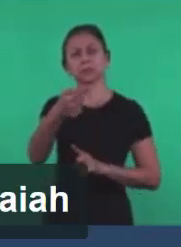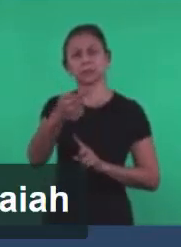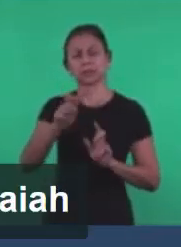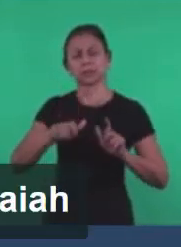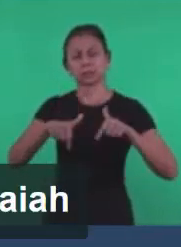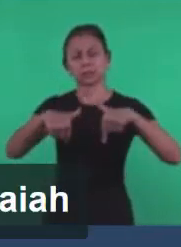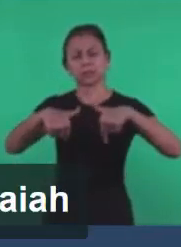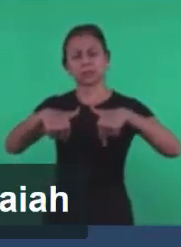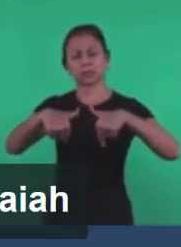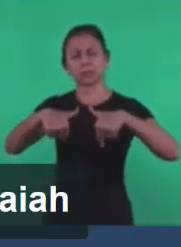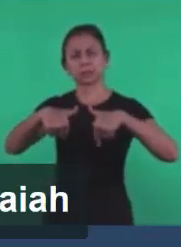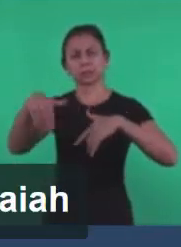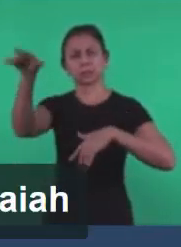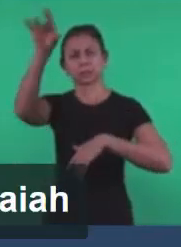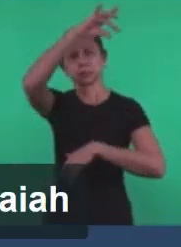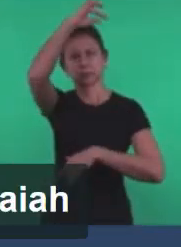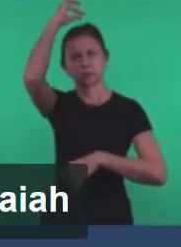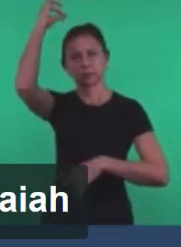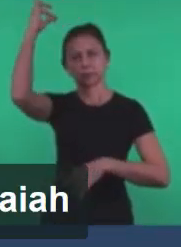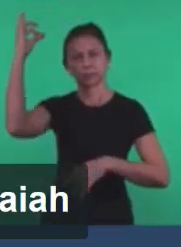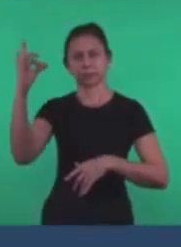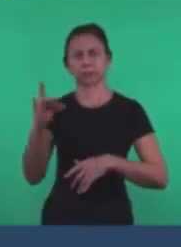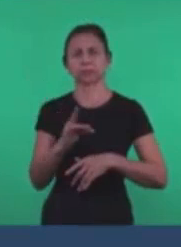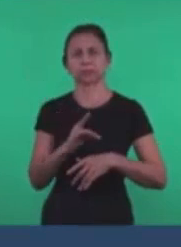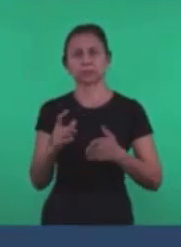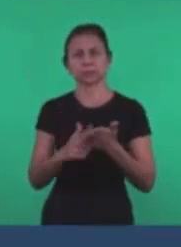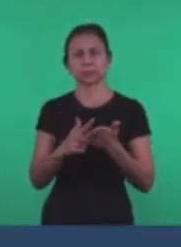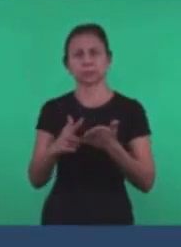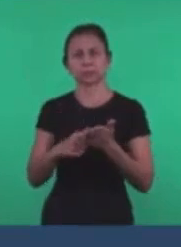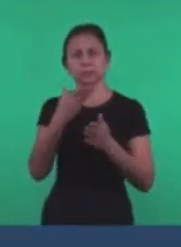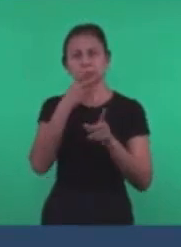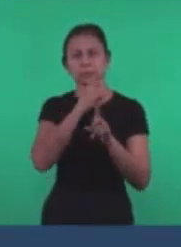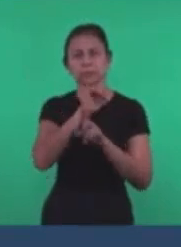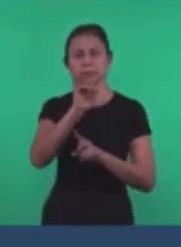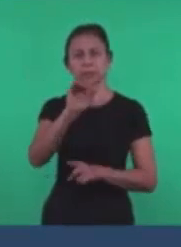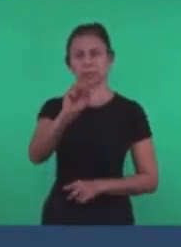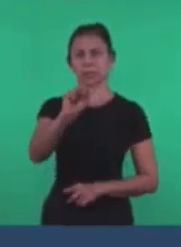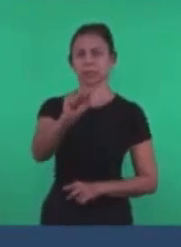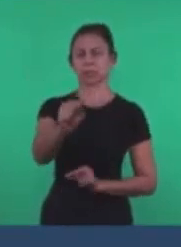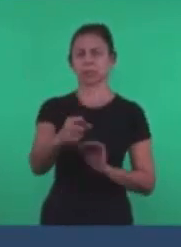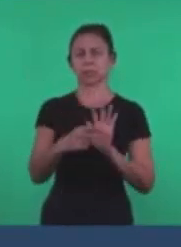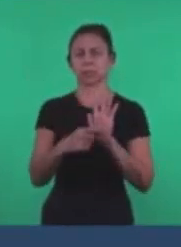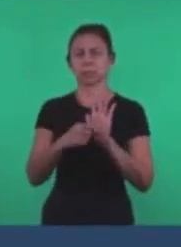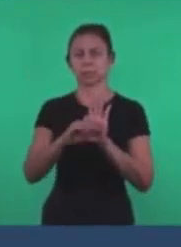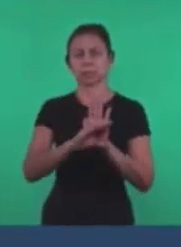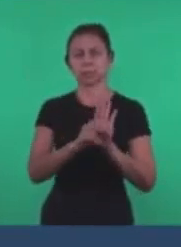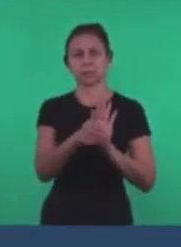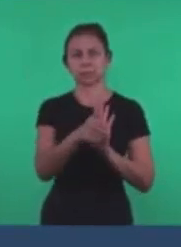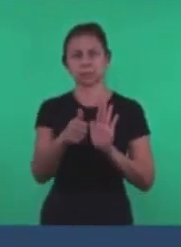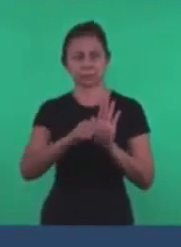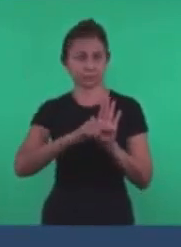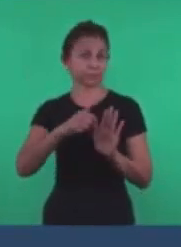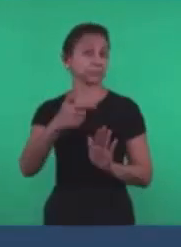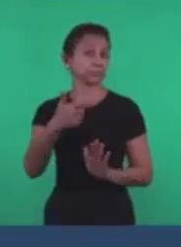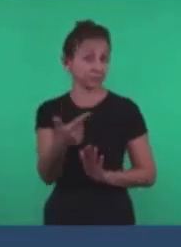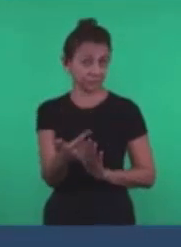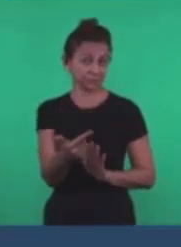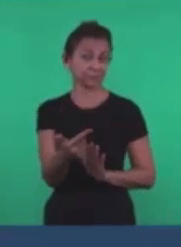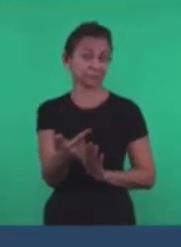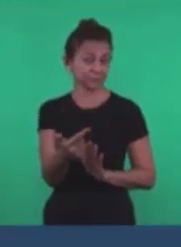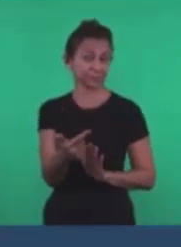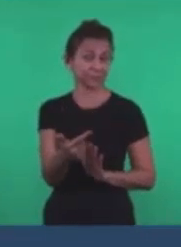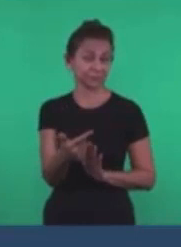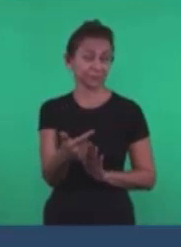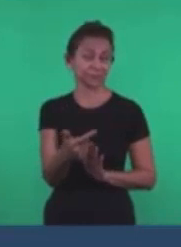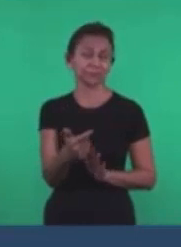Deus No livro Do profeta Isaías Registrado No capítulo 11 Verso 2 É a